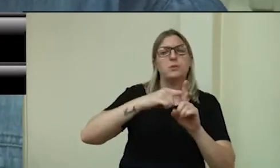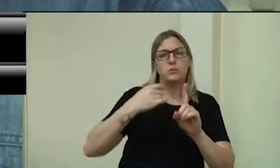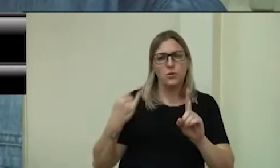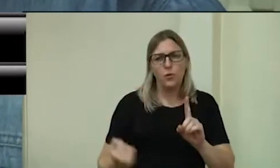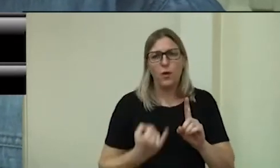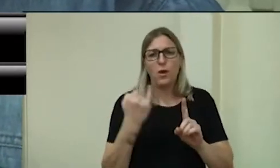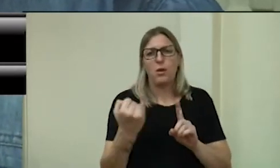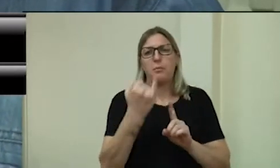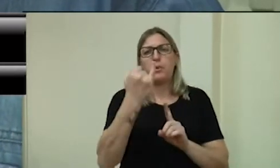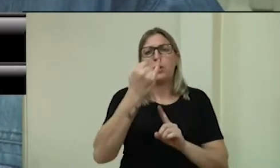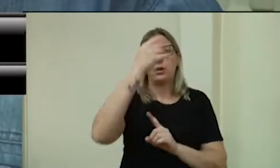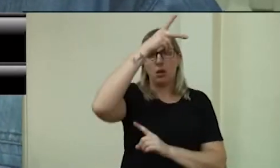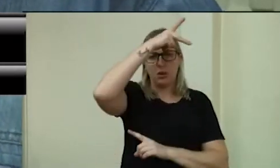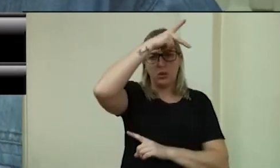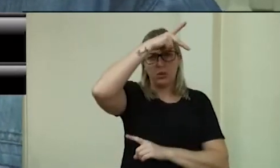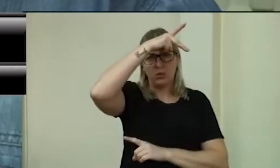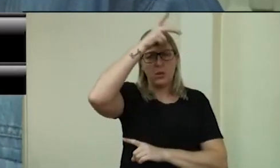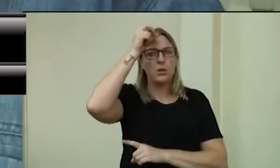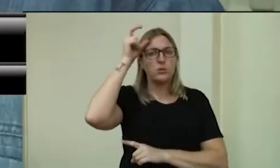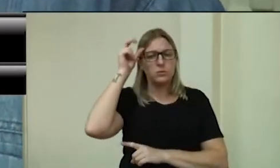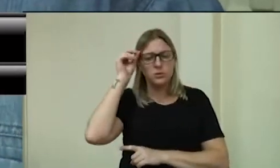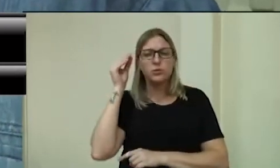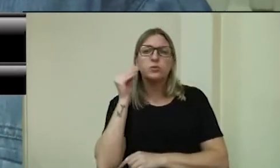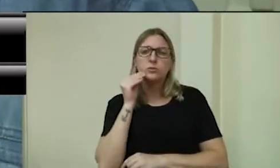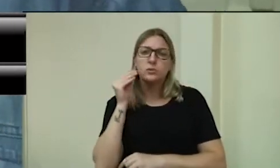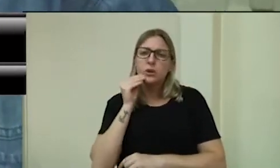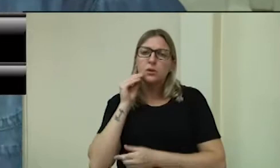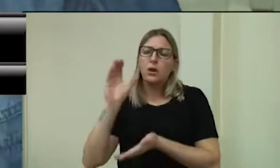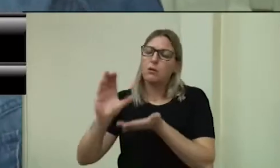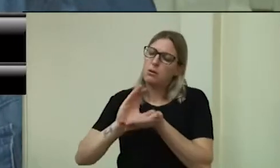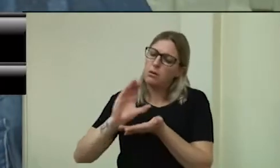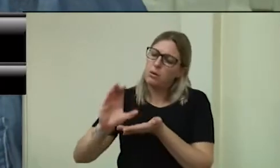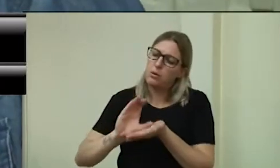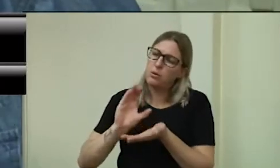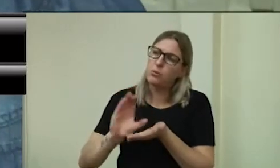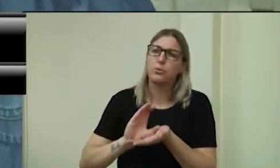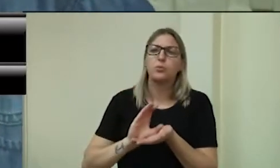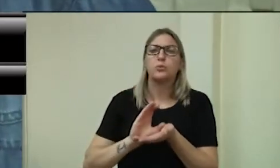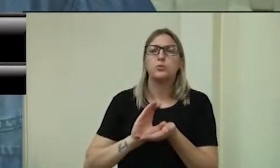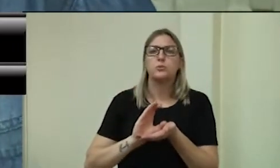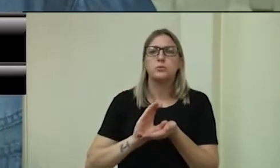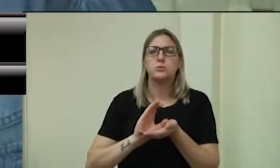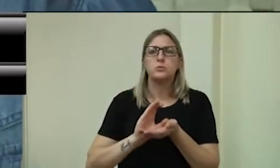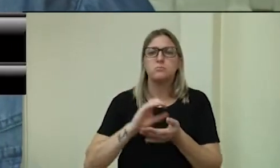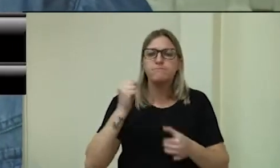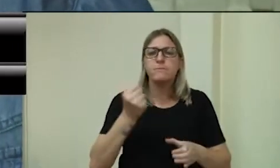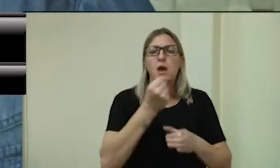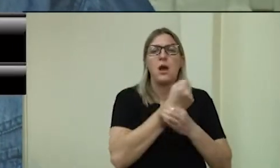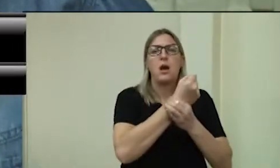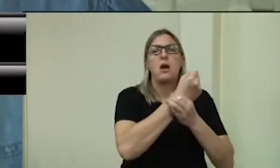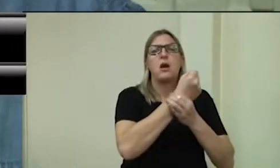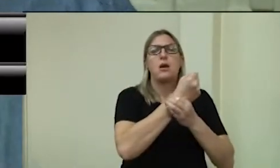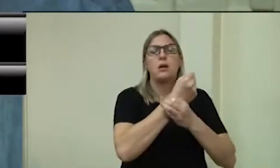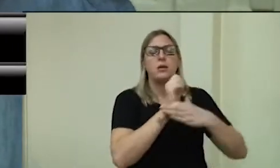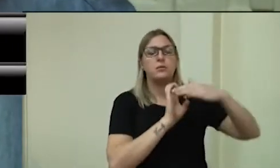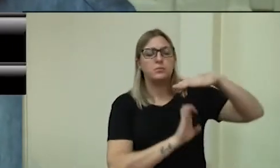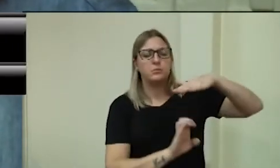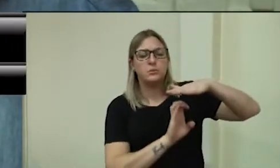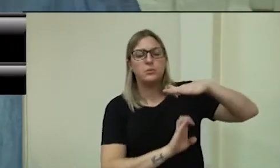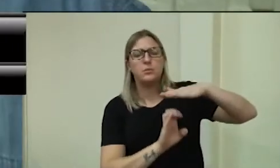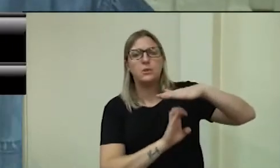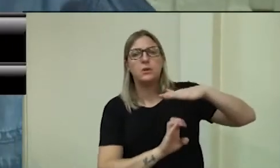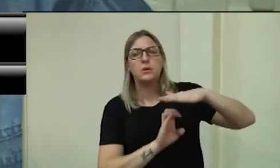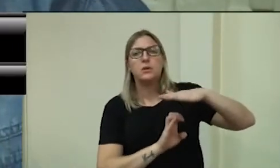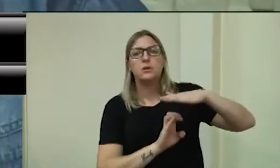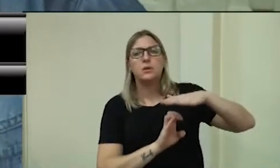Poder Executivo em buscar os recursos para garantir que as empresas possam, óbvio, tem